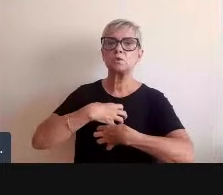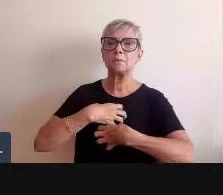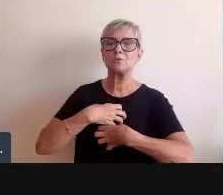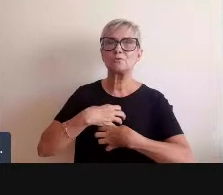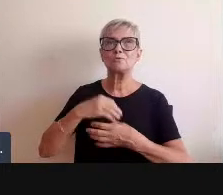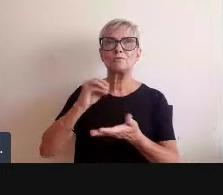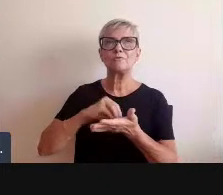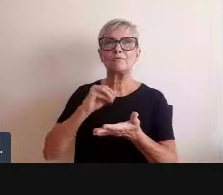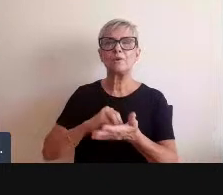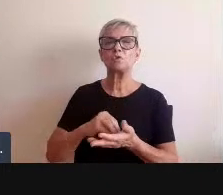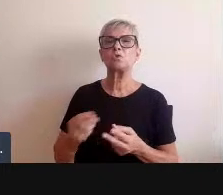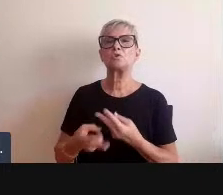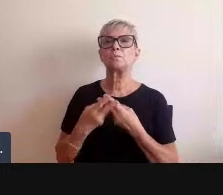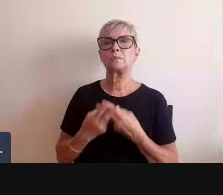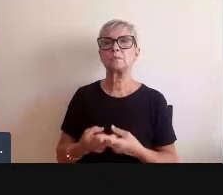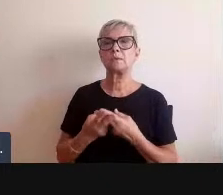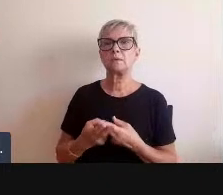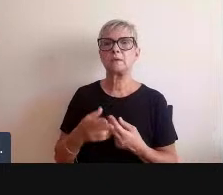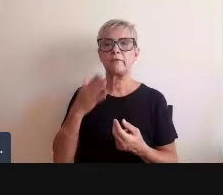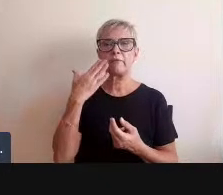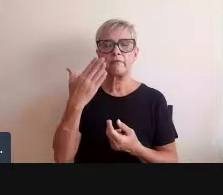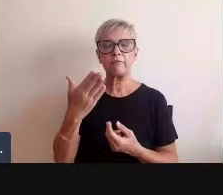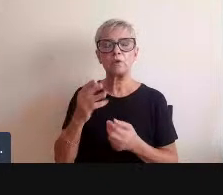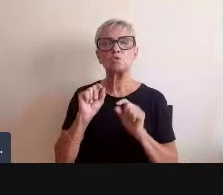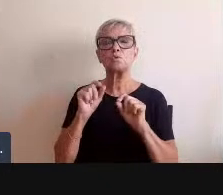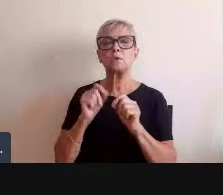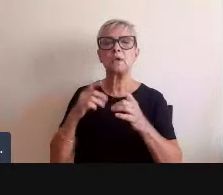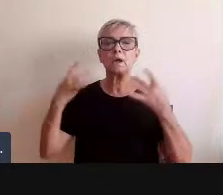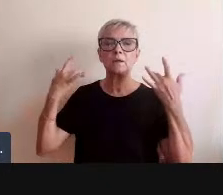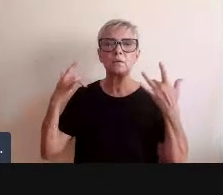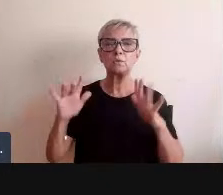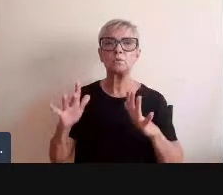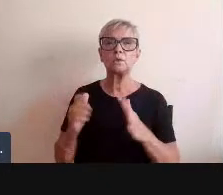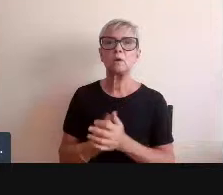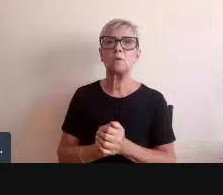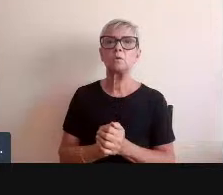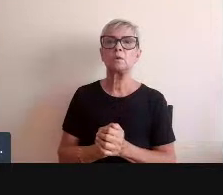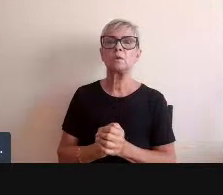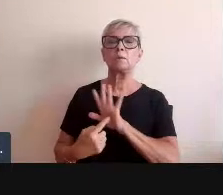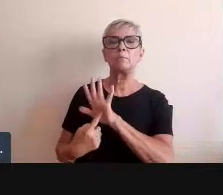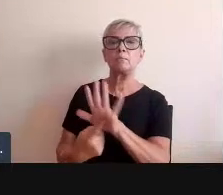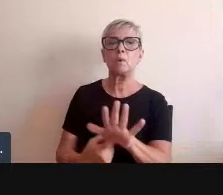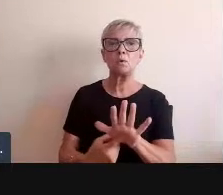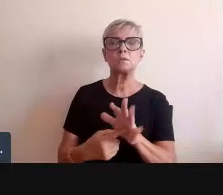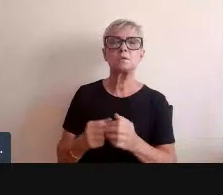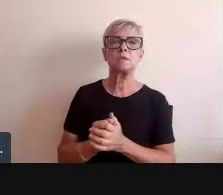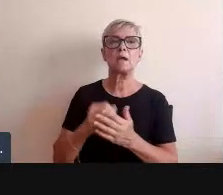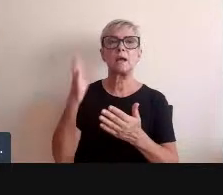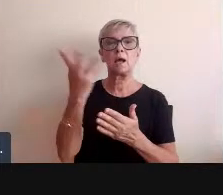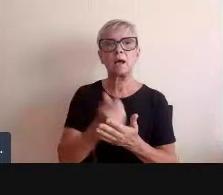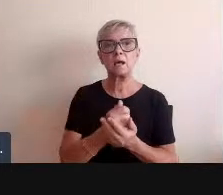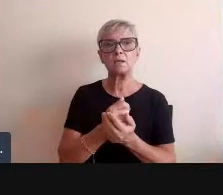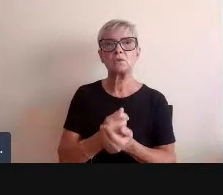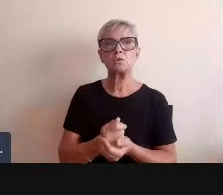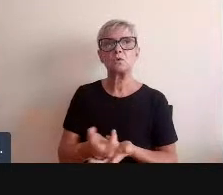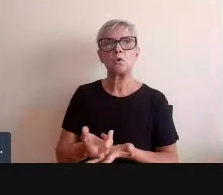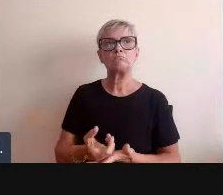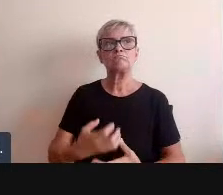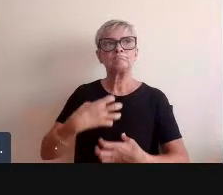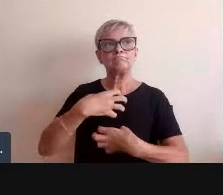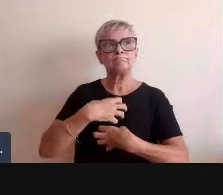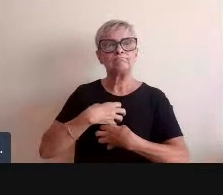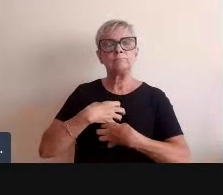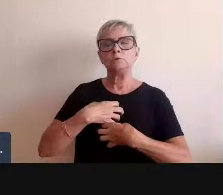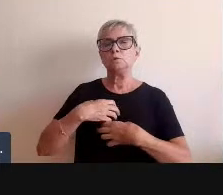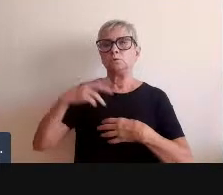frente ao natural com que a imprensa a arte o senso comum mascaram continuamente uma